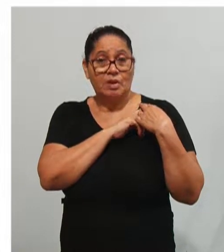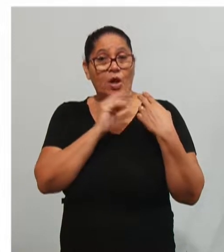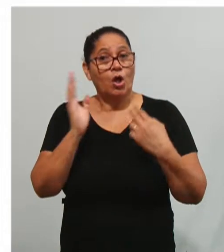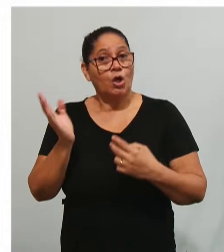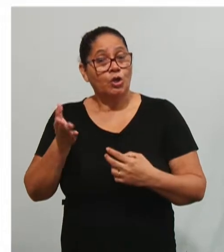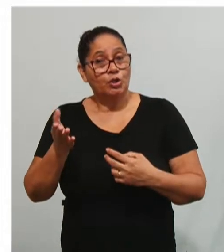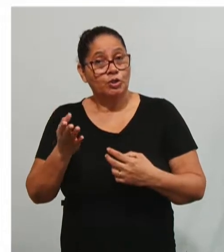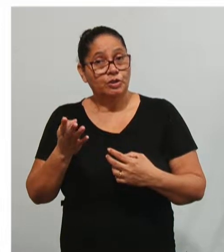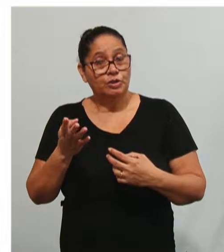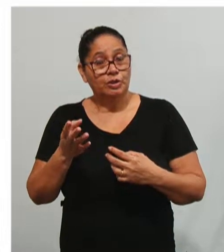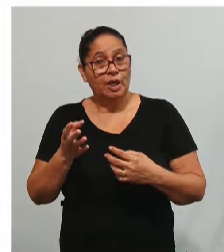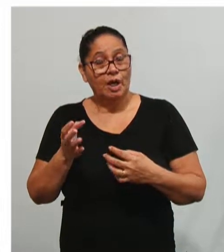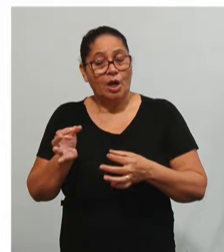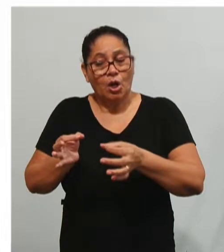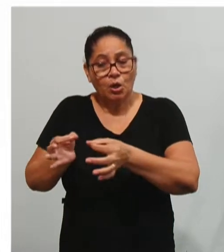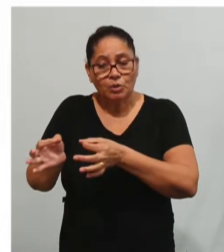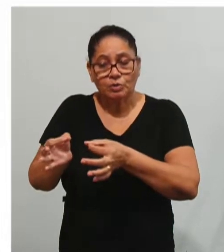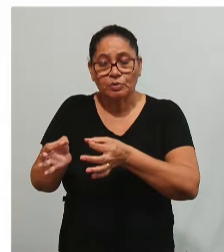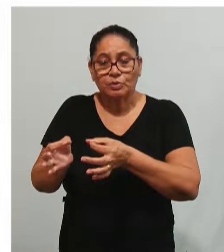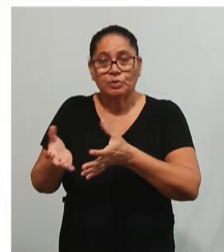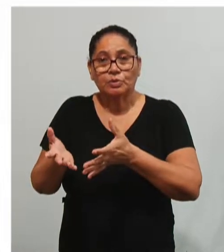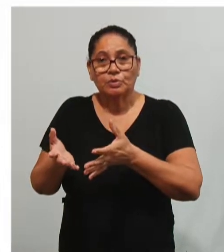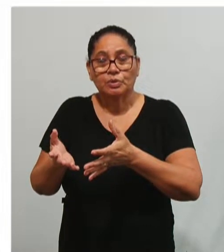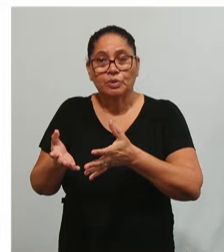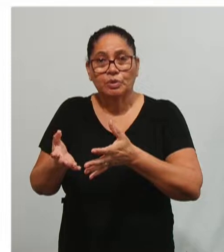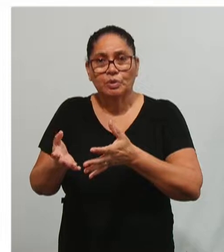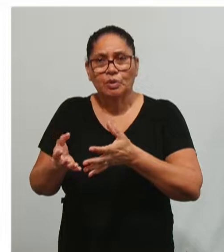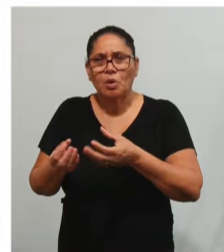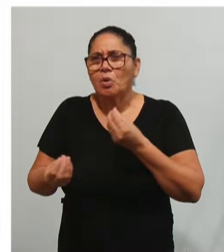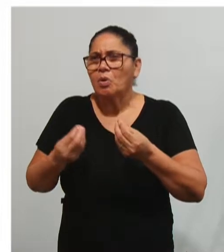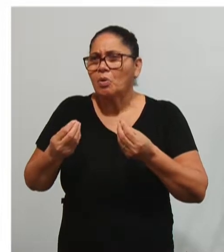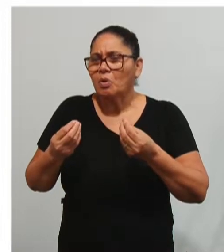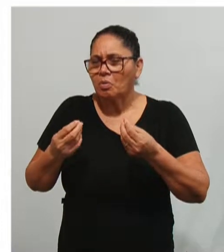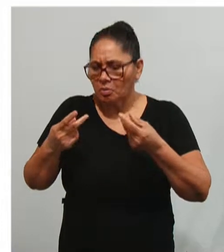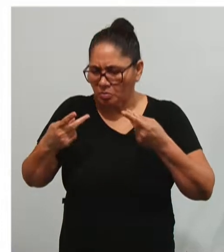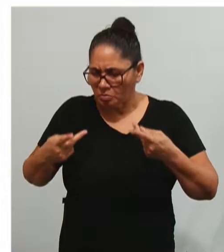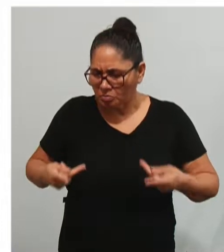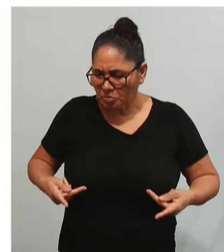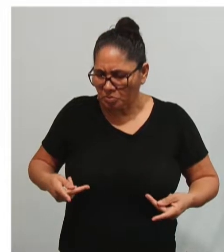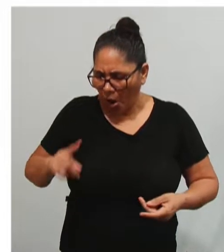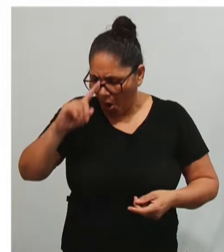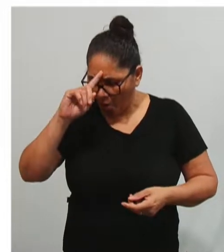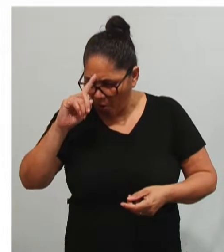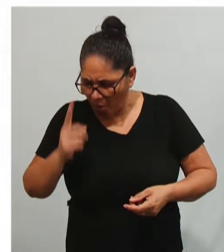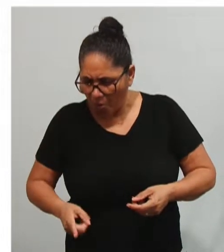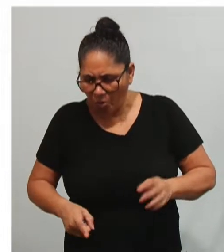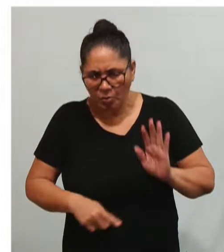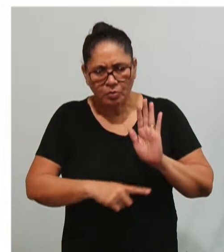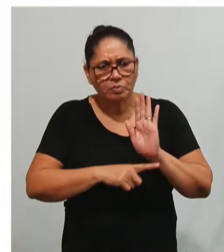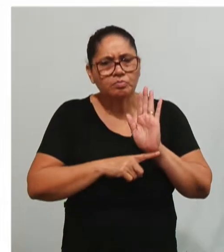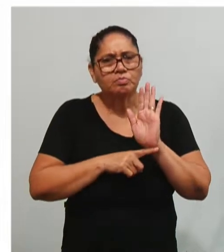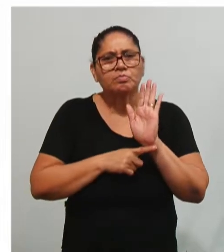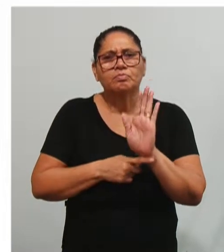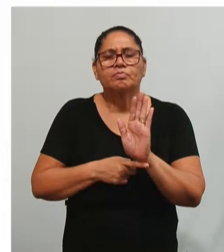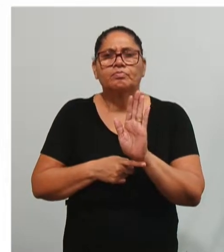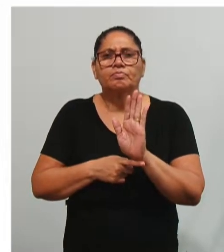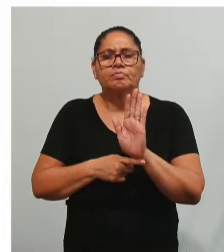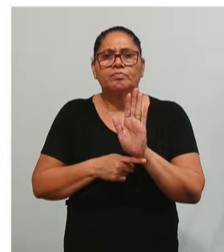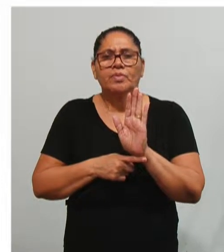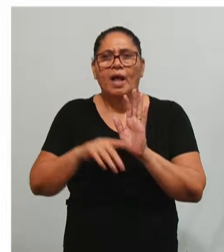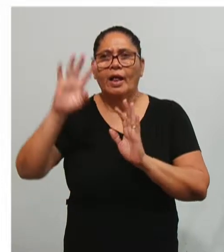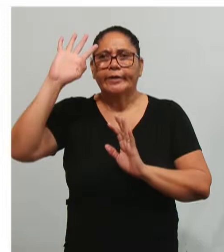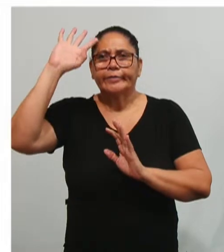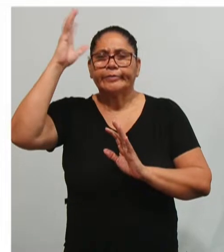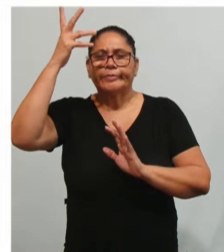direção ou coordenação, significa ativar o comportamento das pessoas por meio de ordens, ajudando-os a tomar